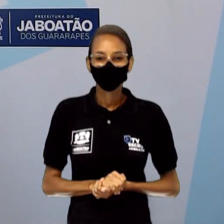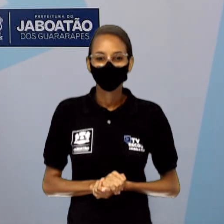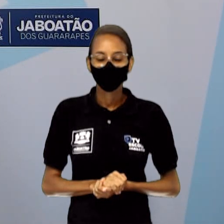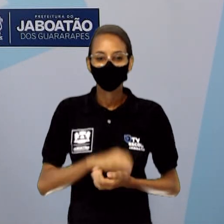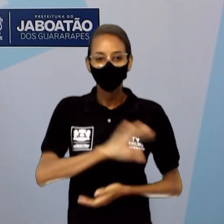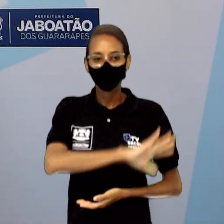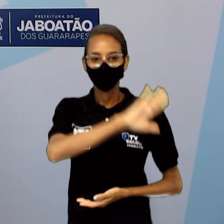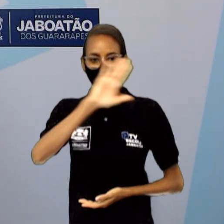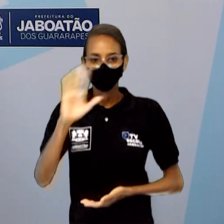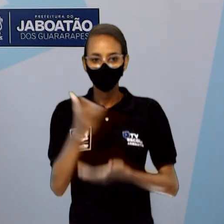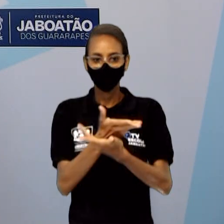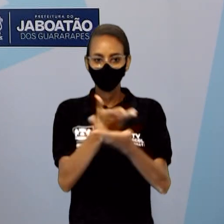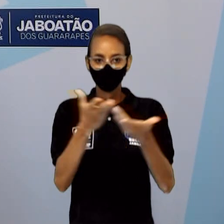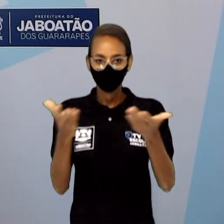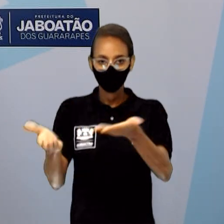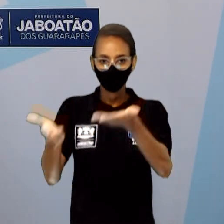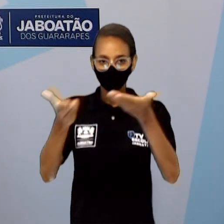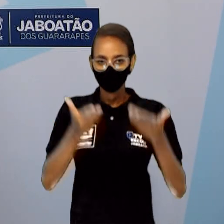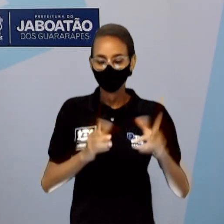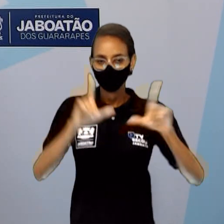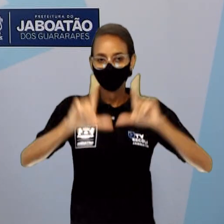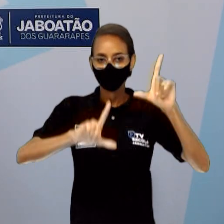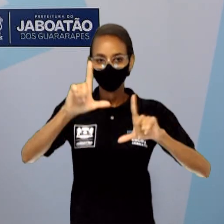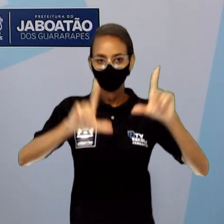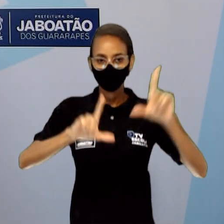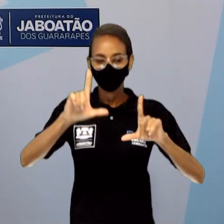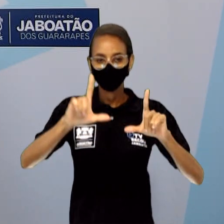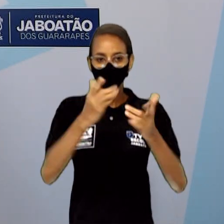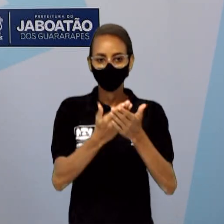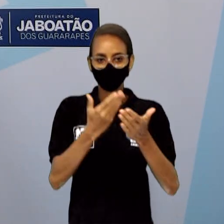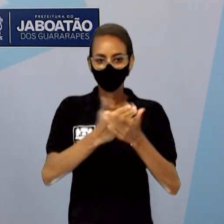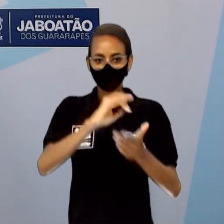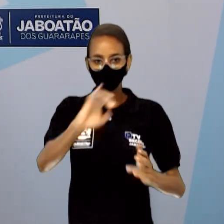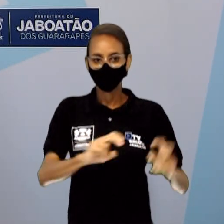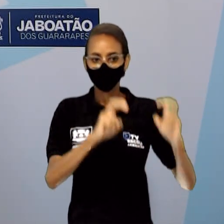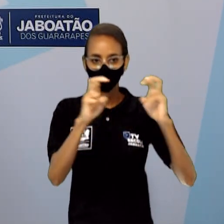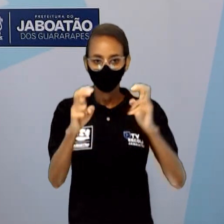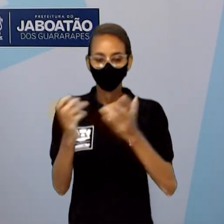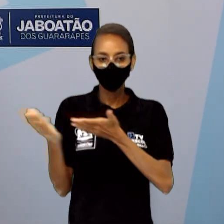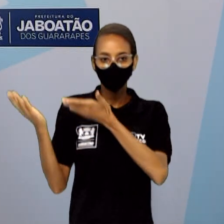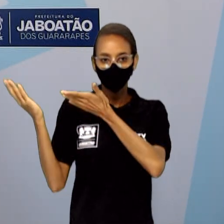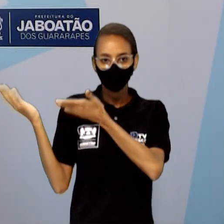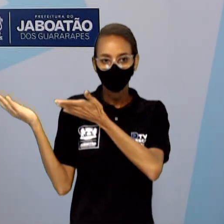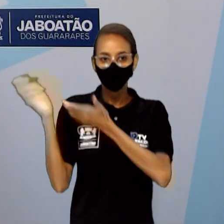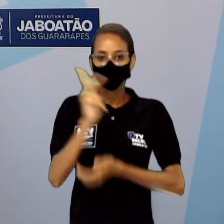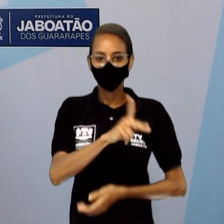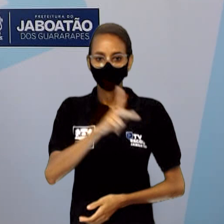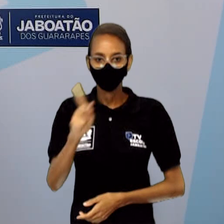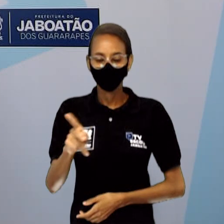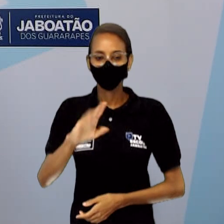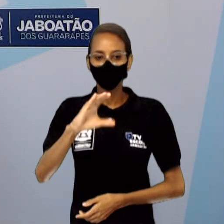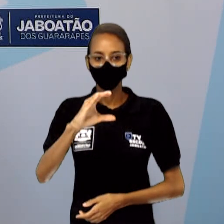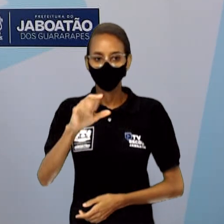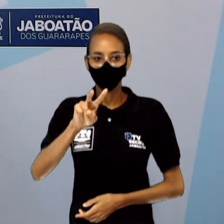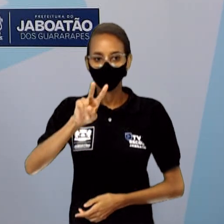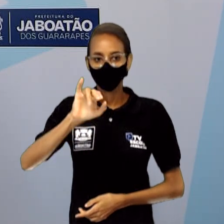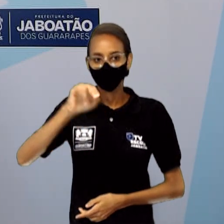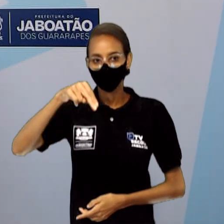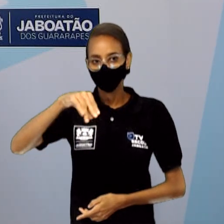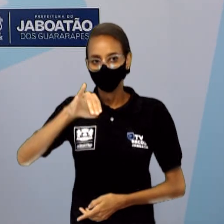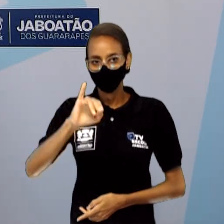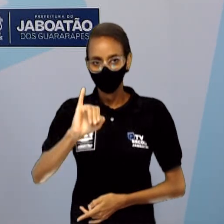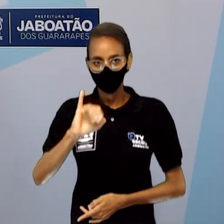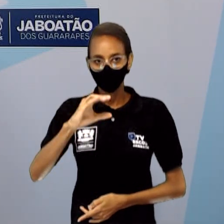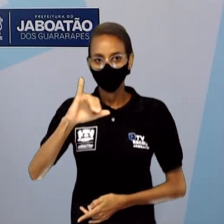Olá, pessoal! Sejam bem-vindos à TV Escola de Abotão. Eu sou o professor Vinícius Nascimento, professor de ciências, e a nossa aula de hoje vai para os